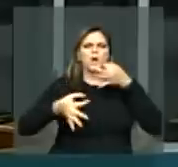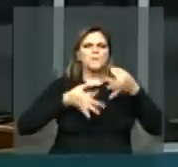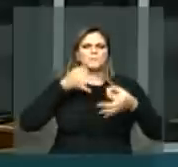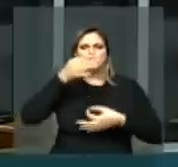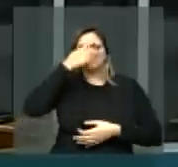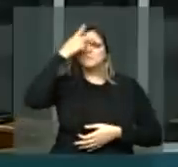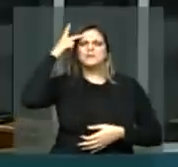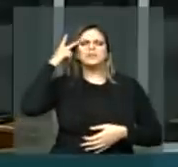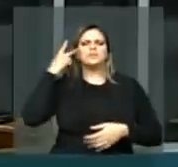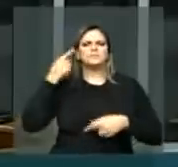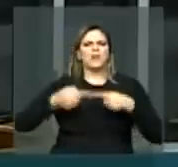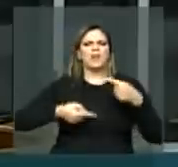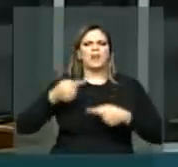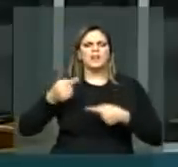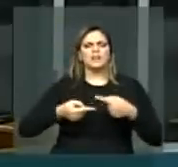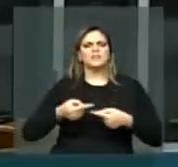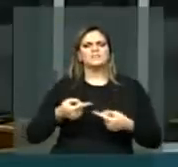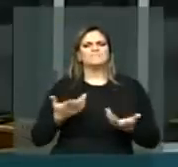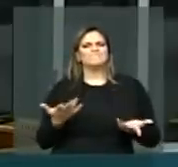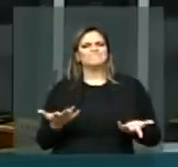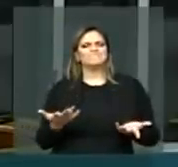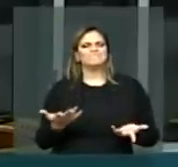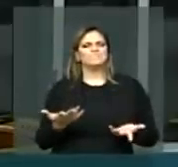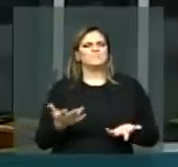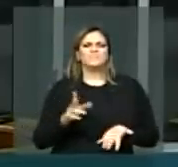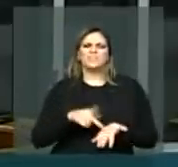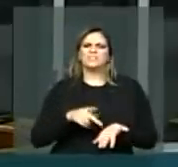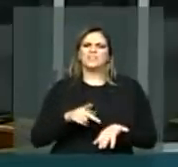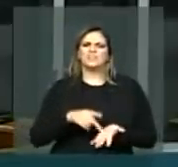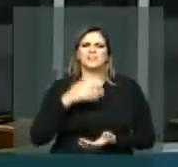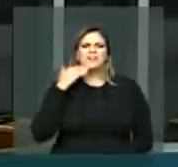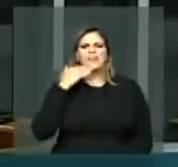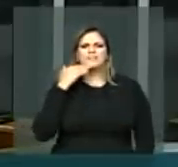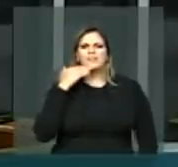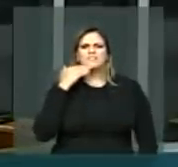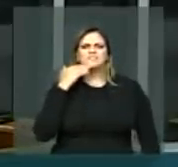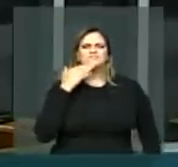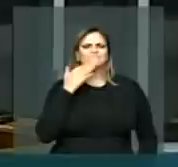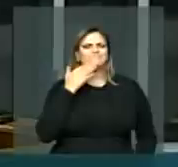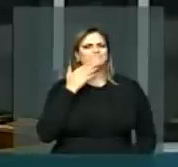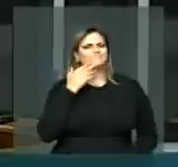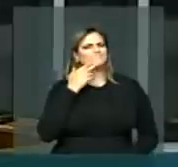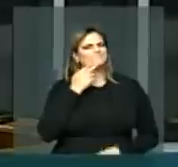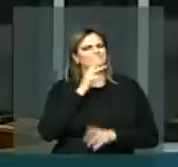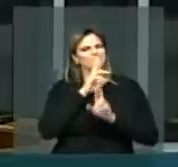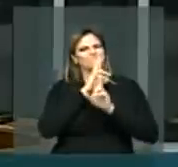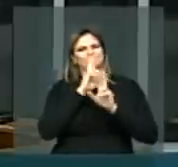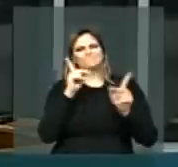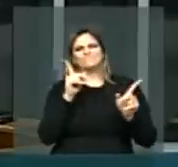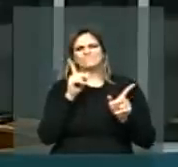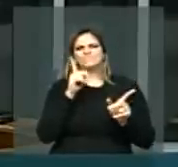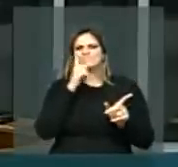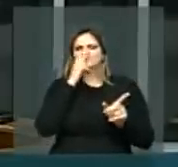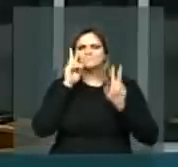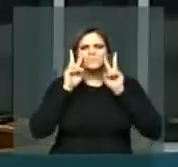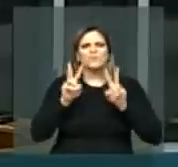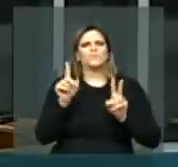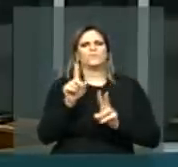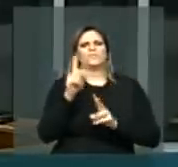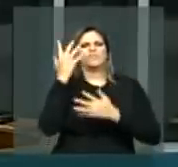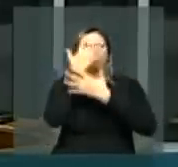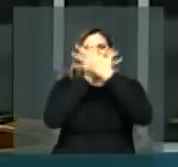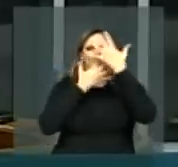pares, que têm gerado distorções, uma visão embaçada da